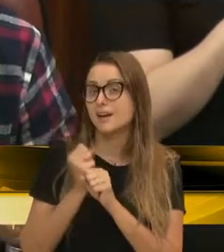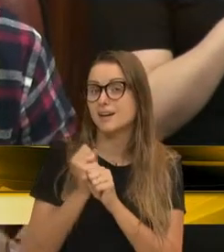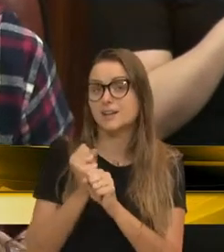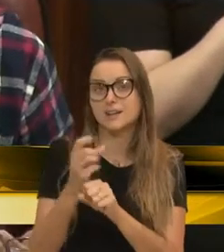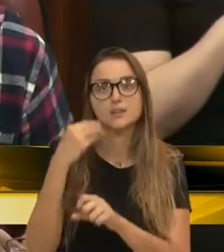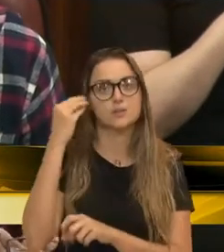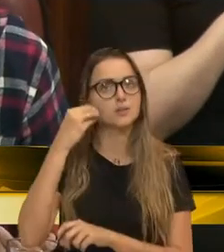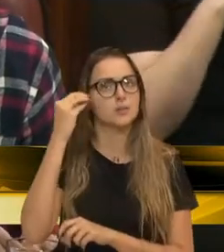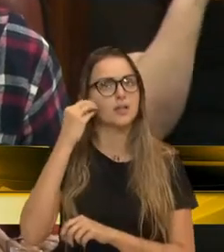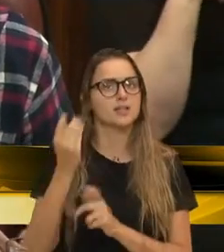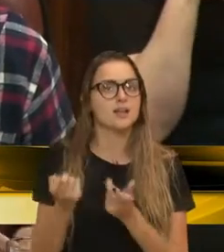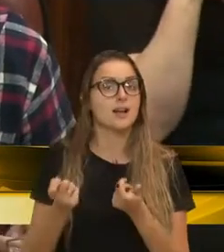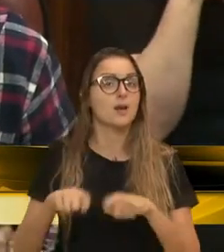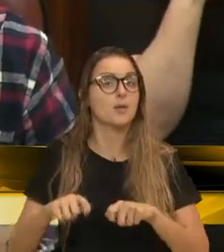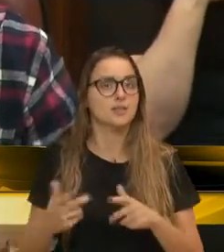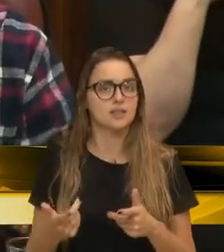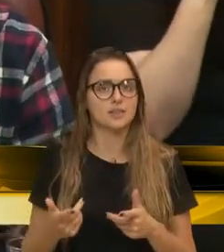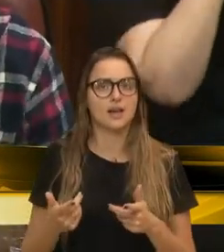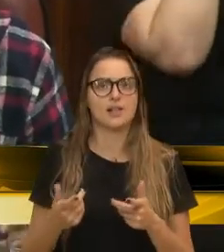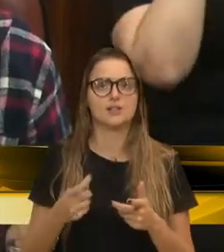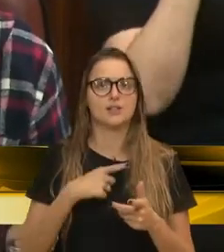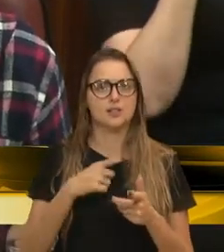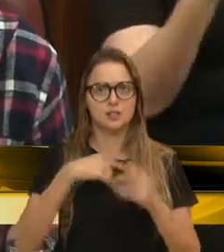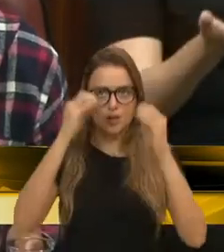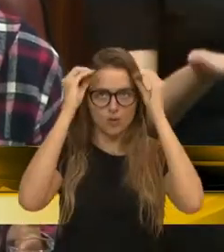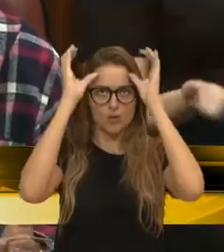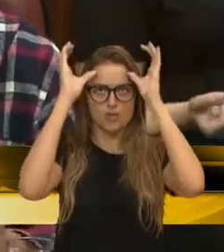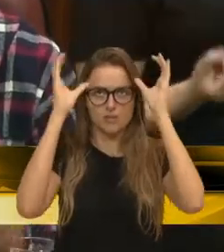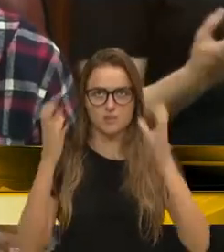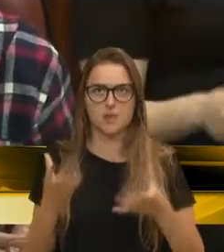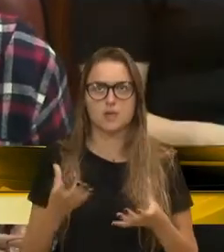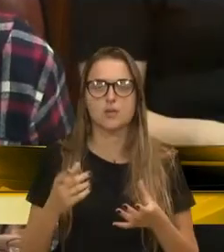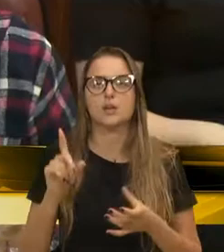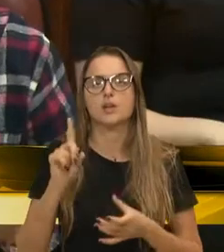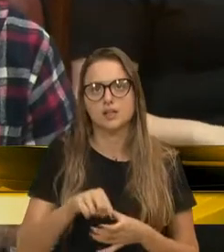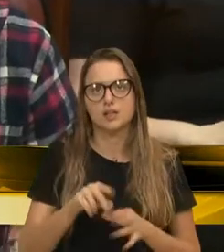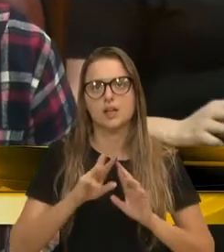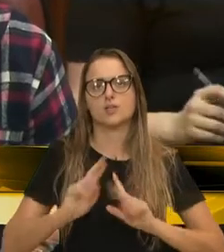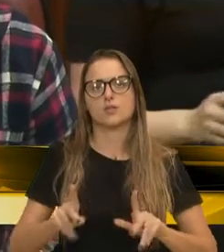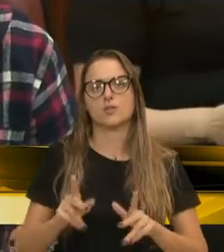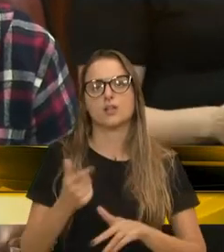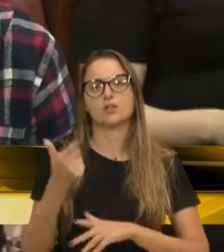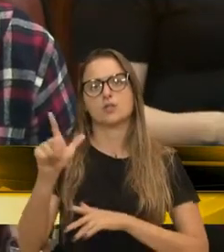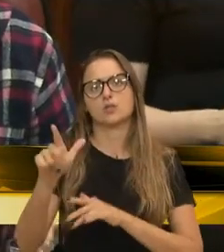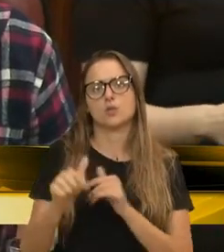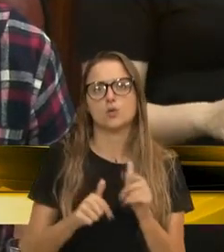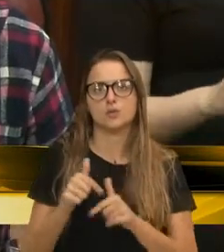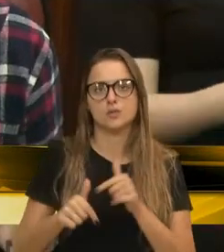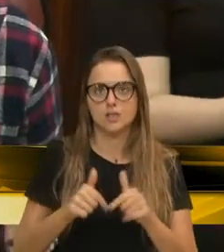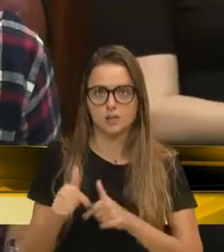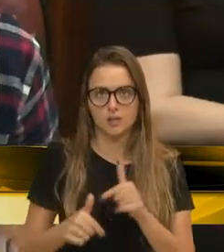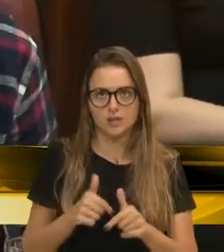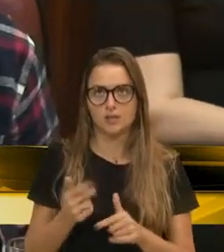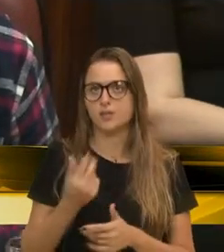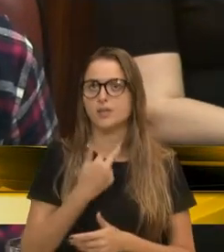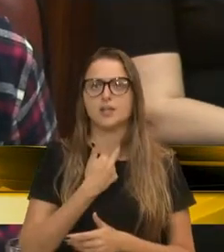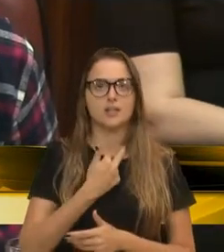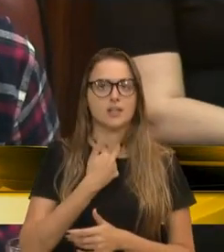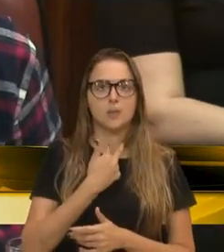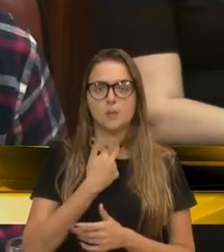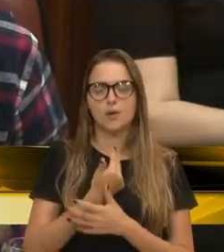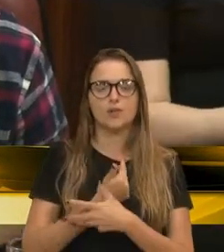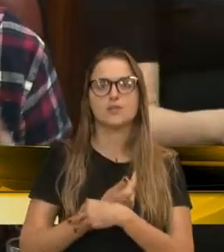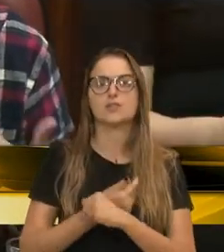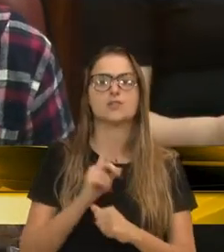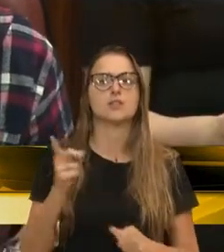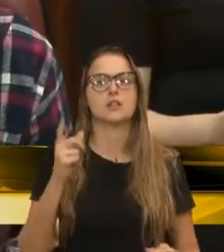anos de capacitação para estar ali, e que tem todo um conhecimento que é diferente de outro serviço. Então, gente não pode desconsiderar